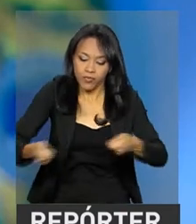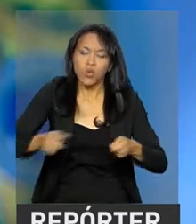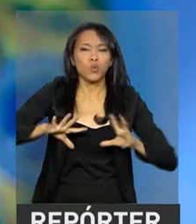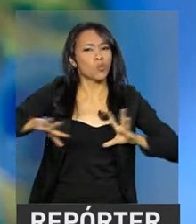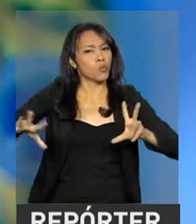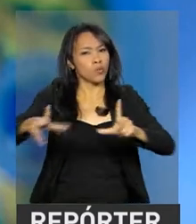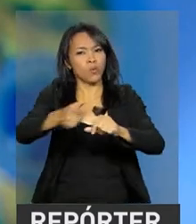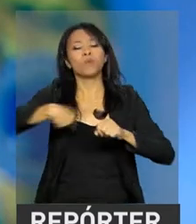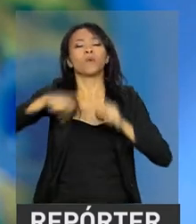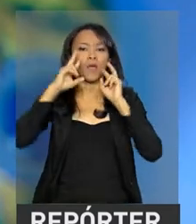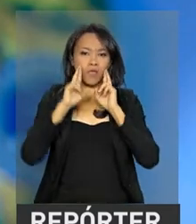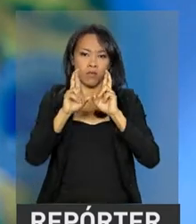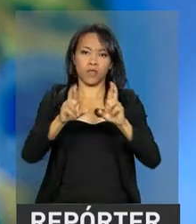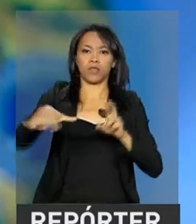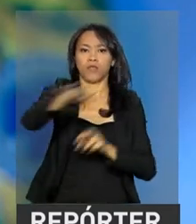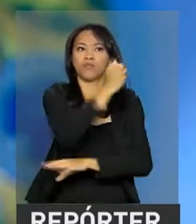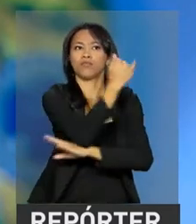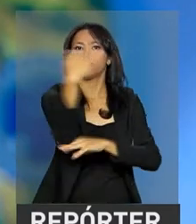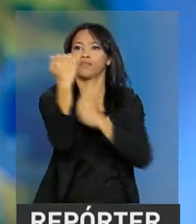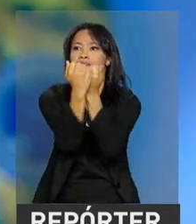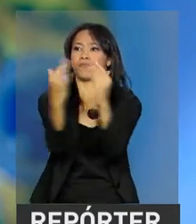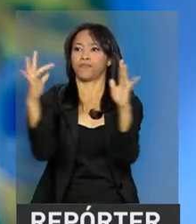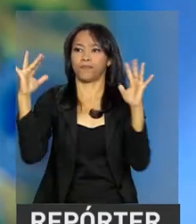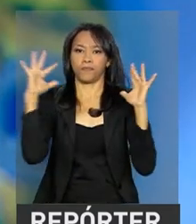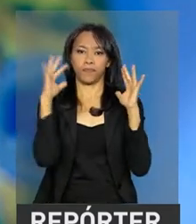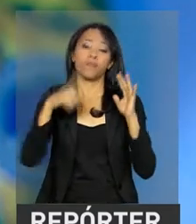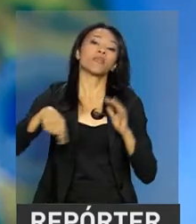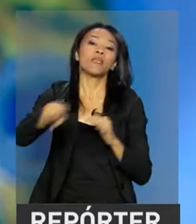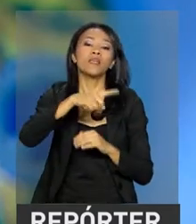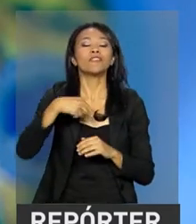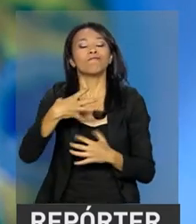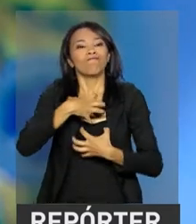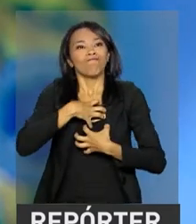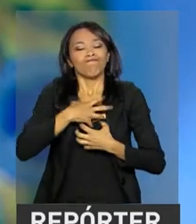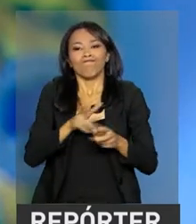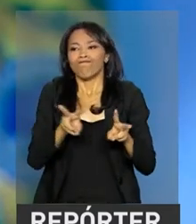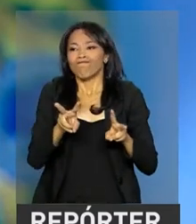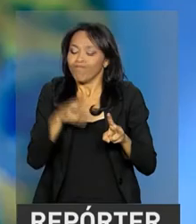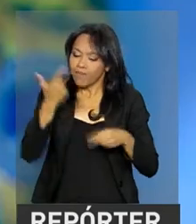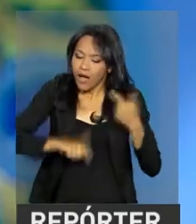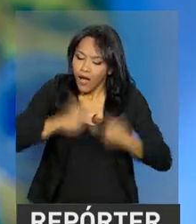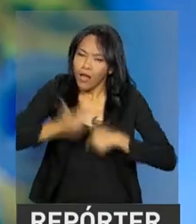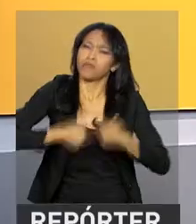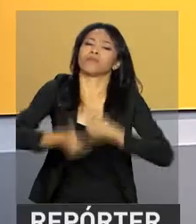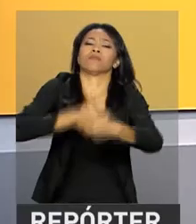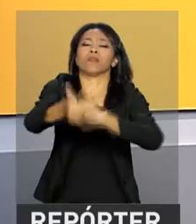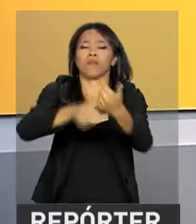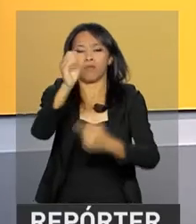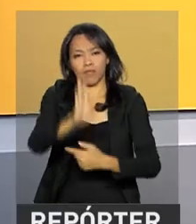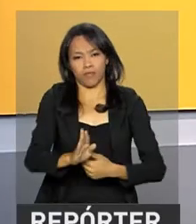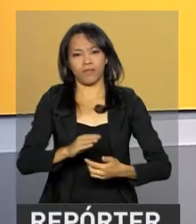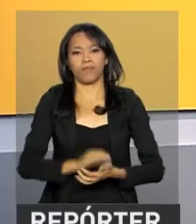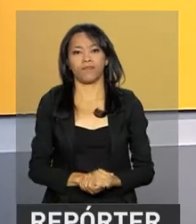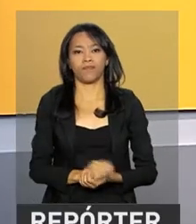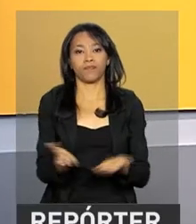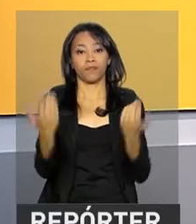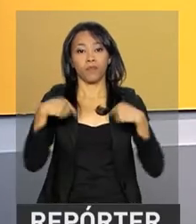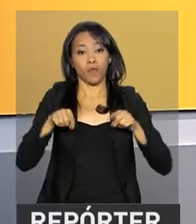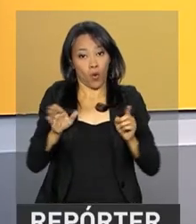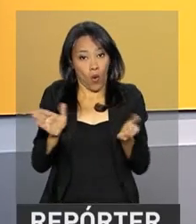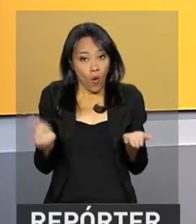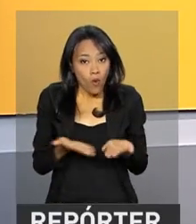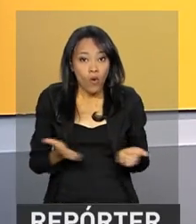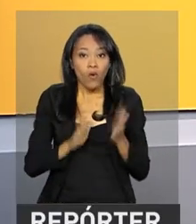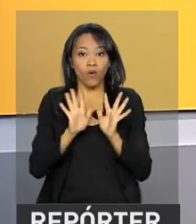Esses bons resultados só nos animam a continuar trabalhando pelo Brasil. E termina hoje